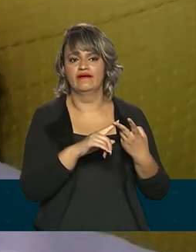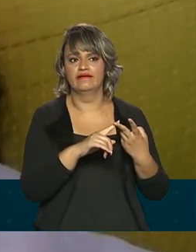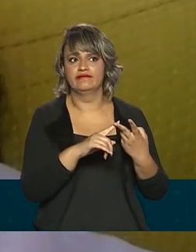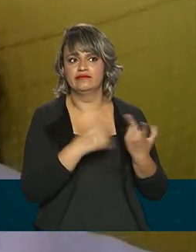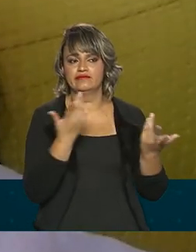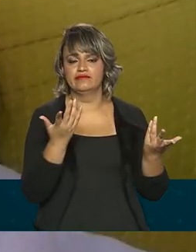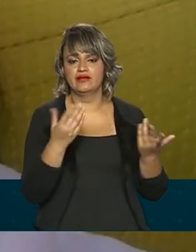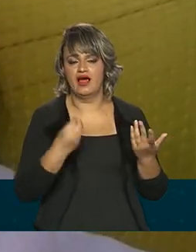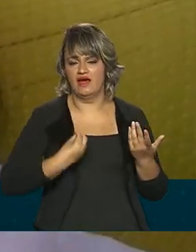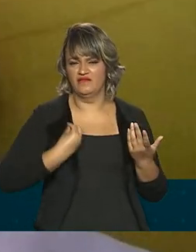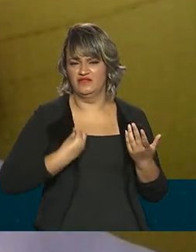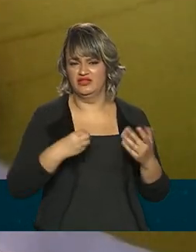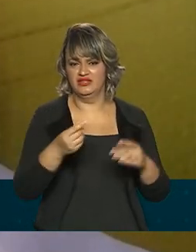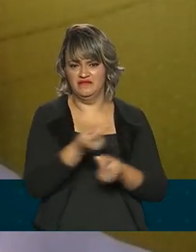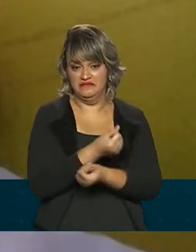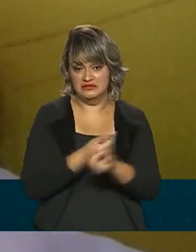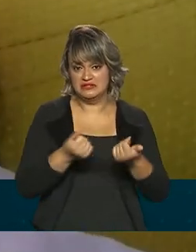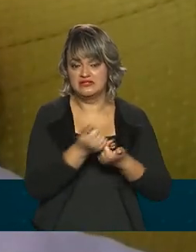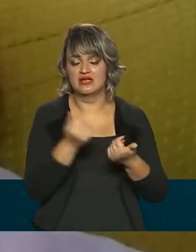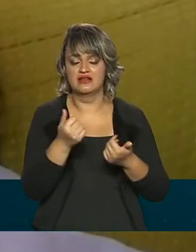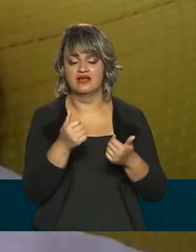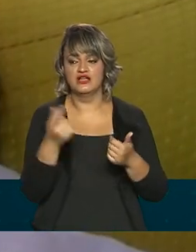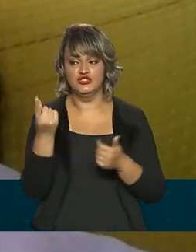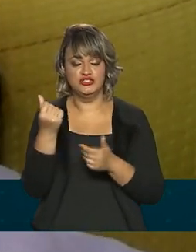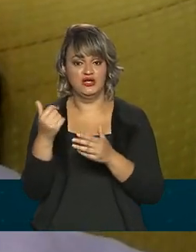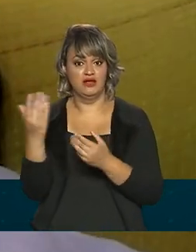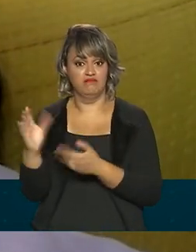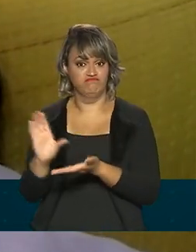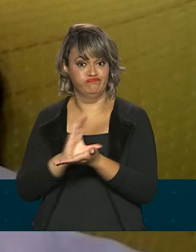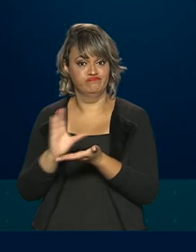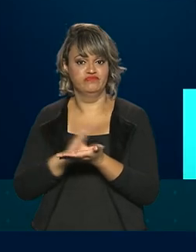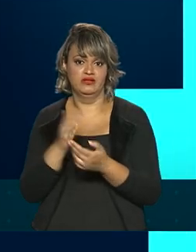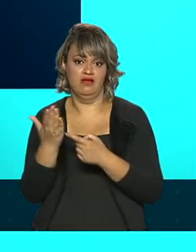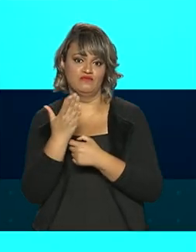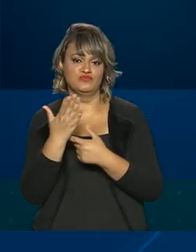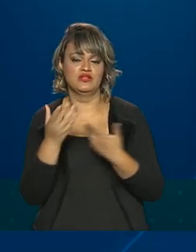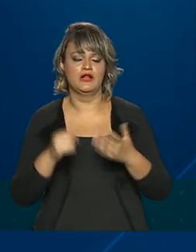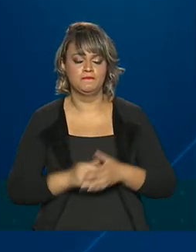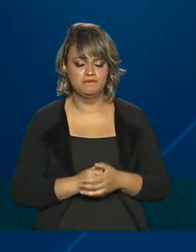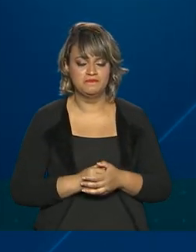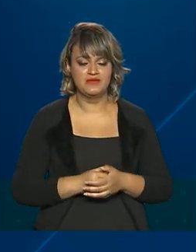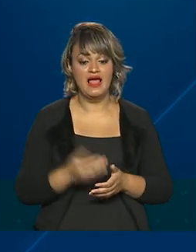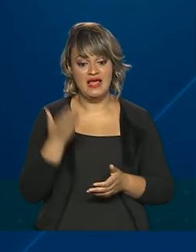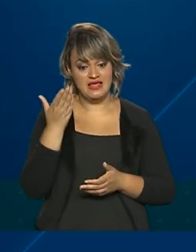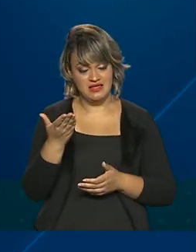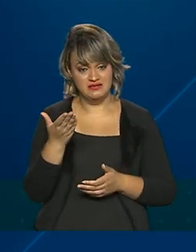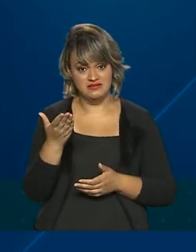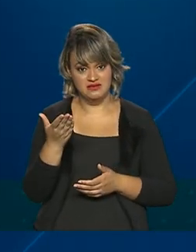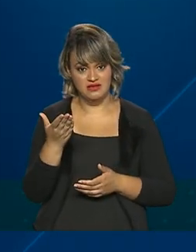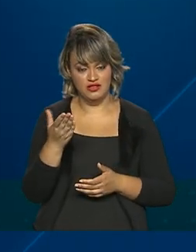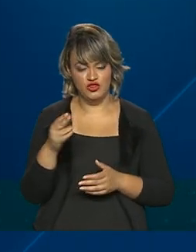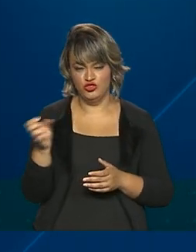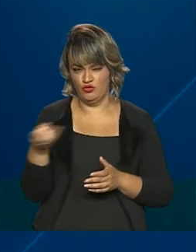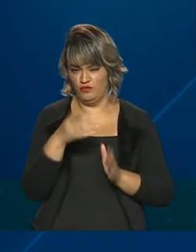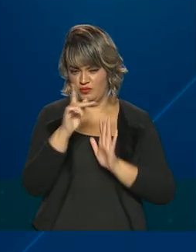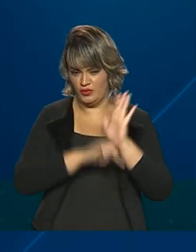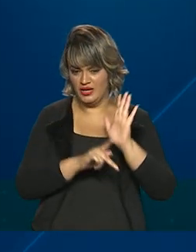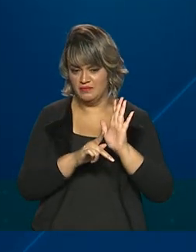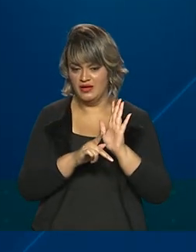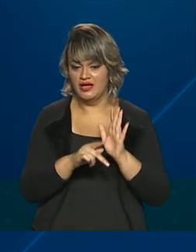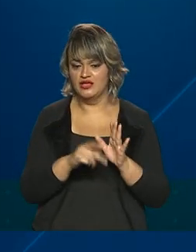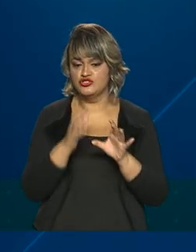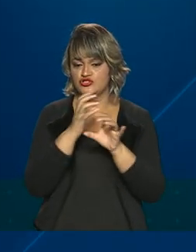da nossa vida financeira, que qualquer dinheiro a mais é muito bem-vindo, né? O investimento do governo federal no programa Auxílio Brasil